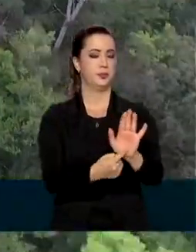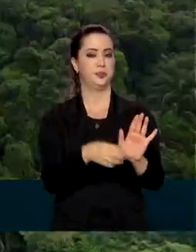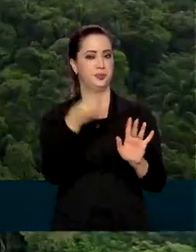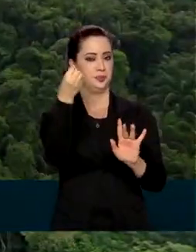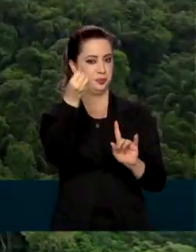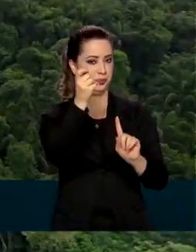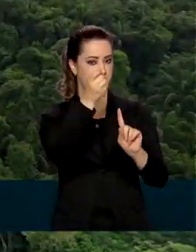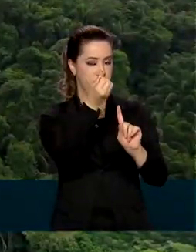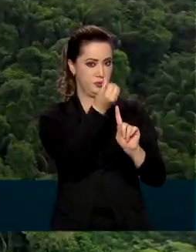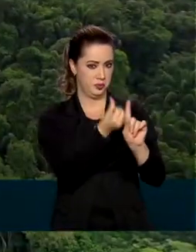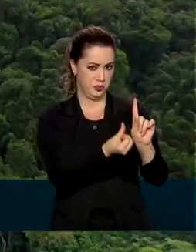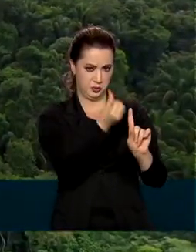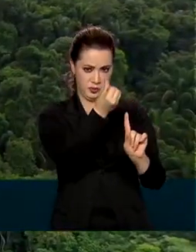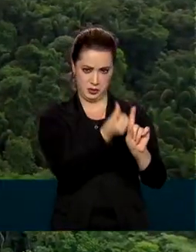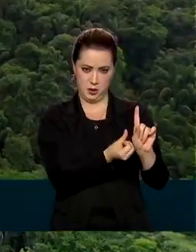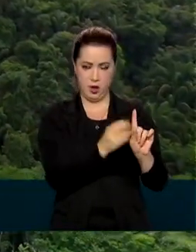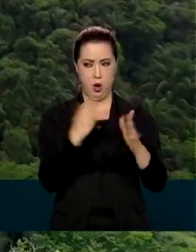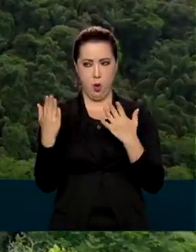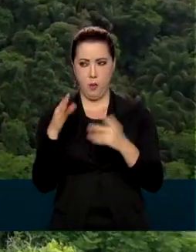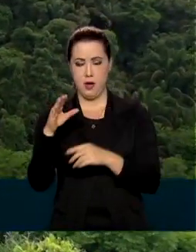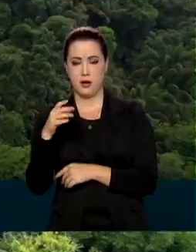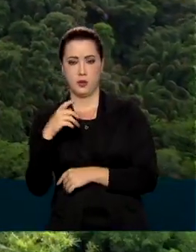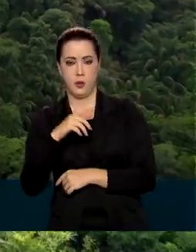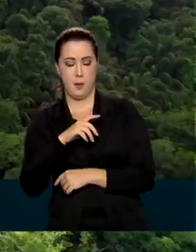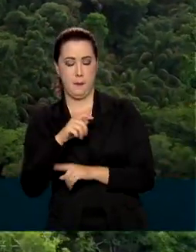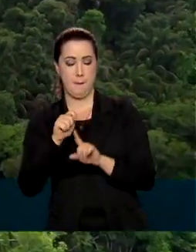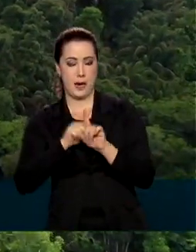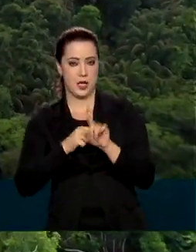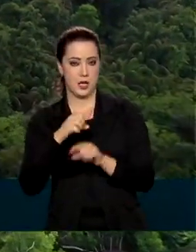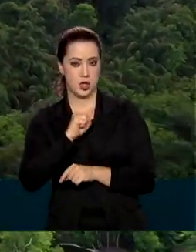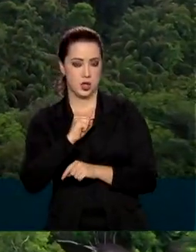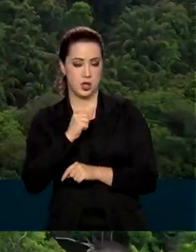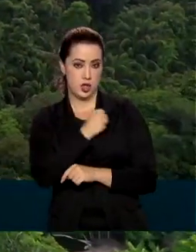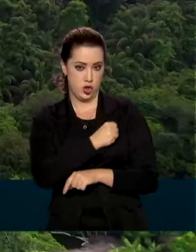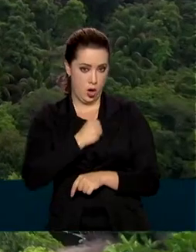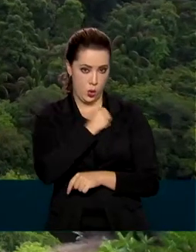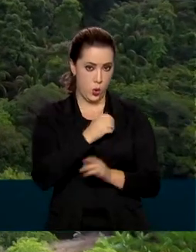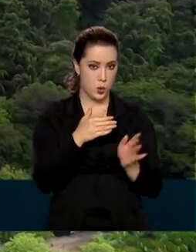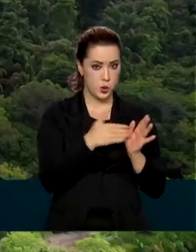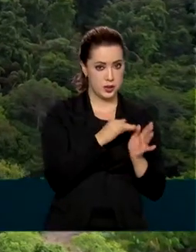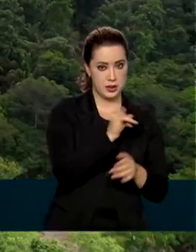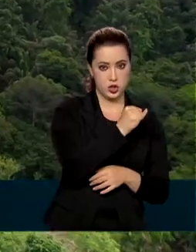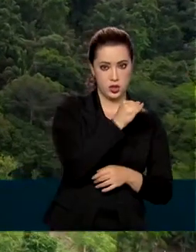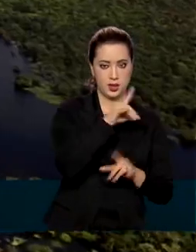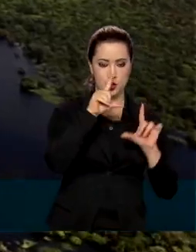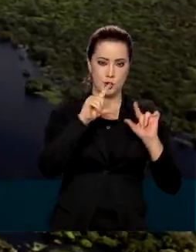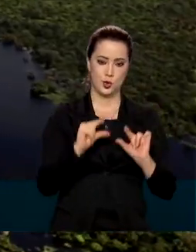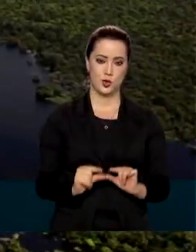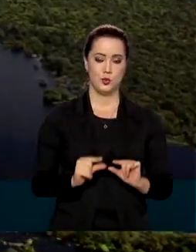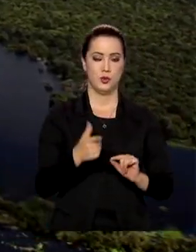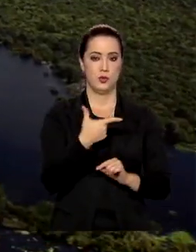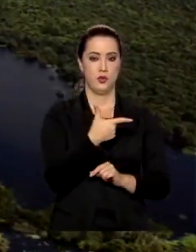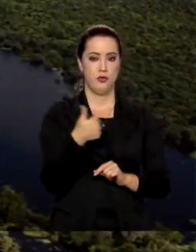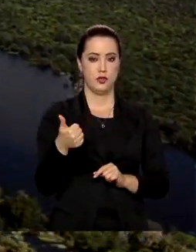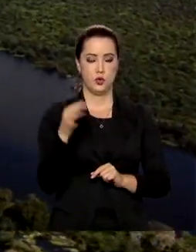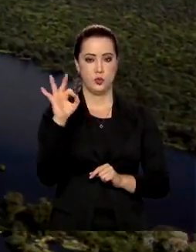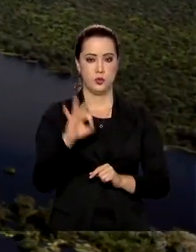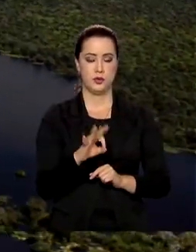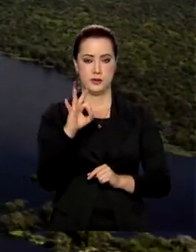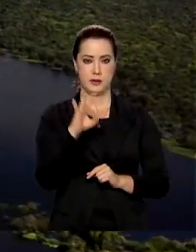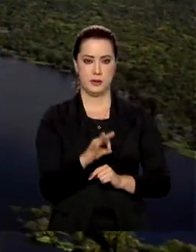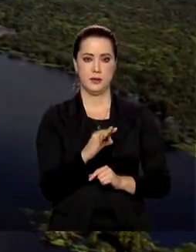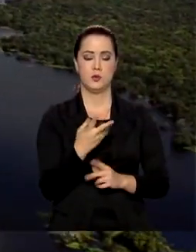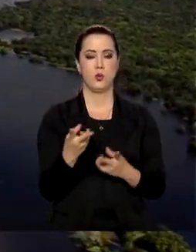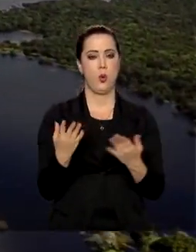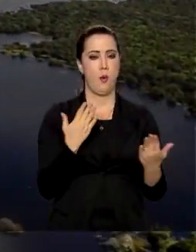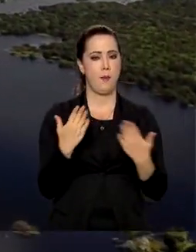meses, ou seja, entre agosto do ano passado e janeiro de 2021, houve redução de 21% se